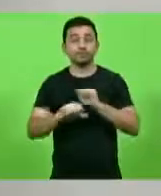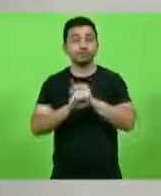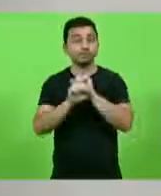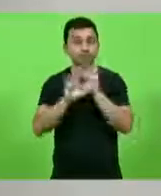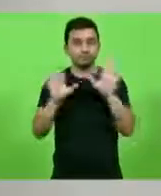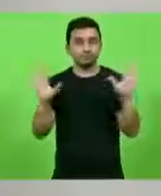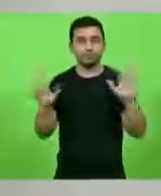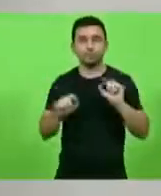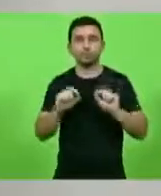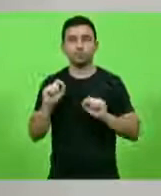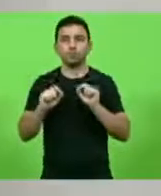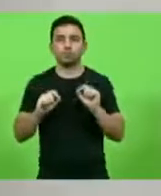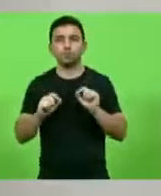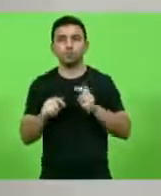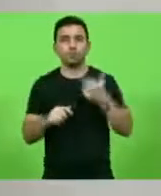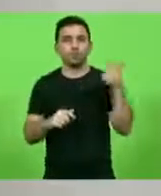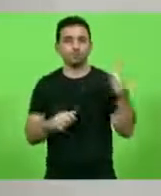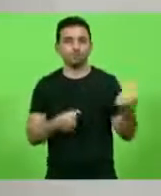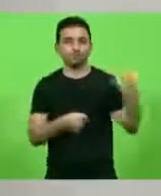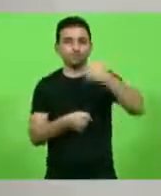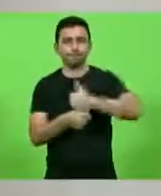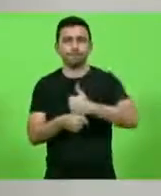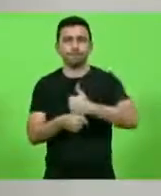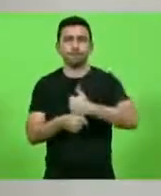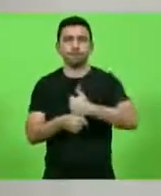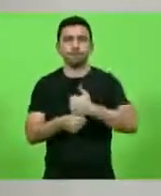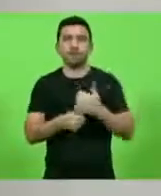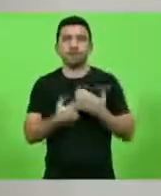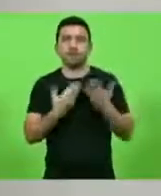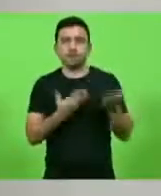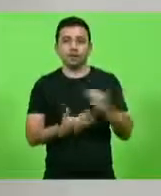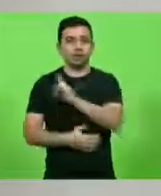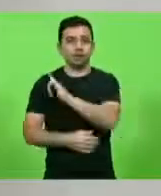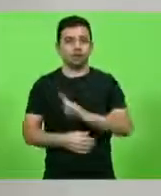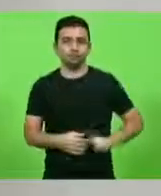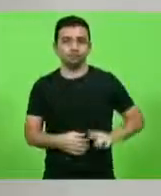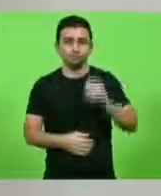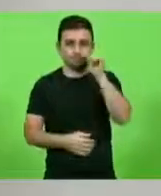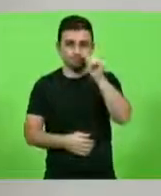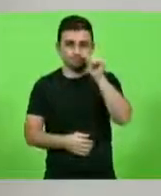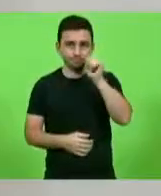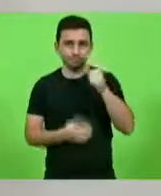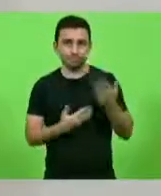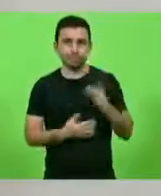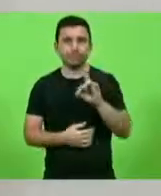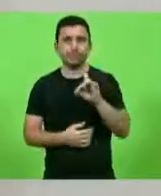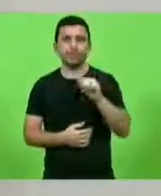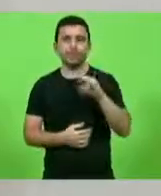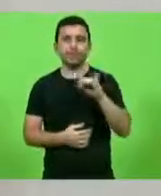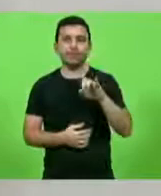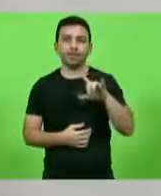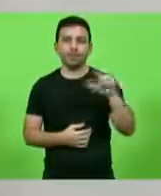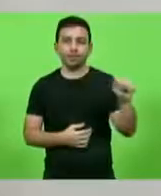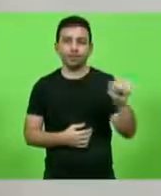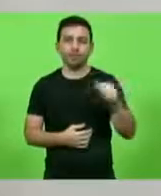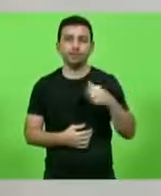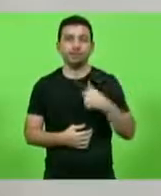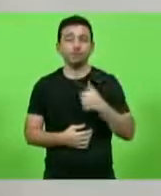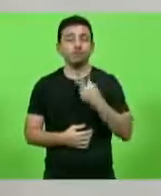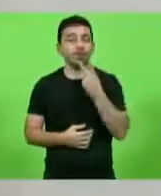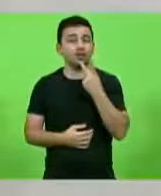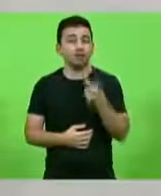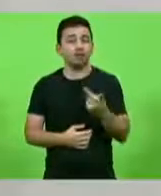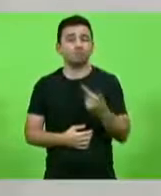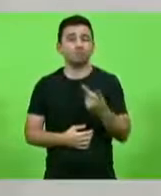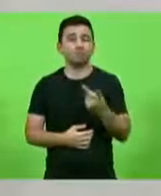sobre a sua sucessora, a governadora interina Daniela Reiner. Por que eu comecei esse discurso falando que parece que